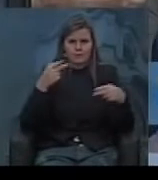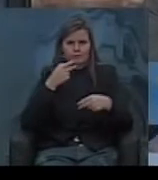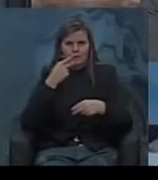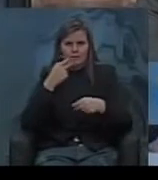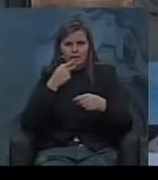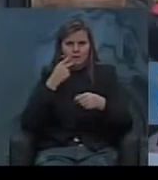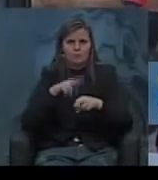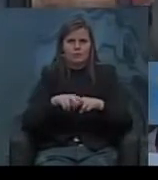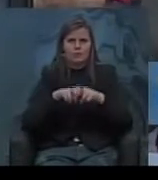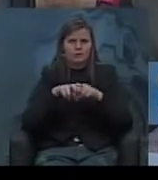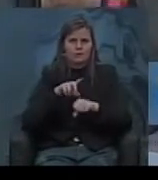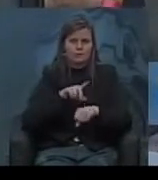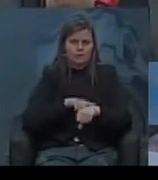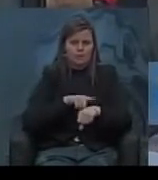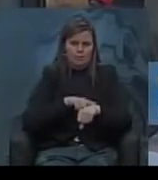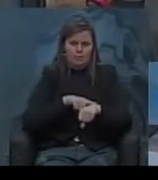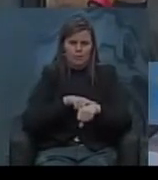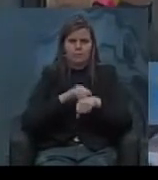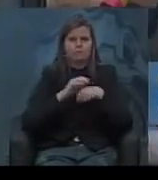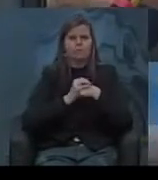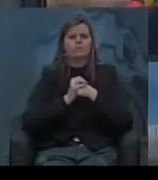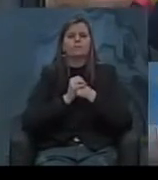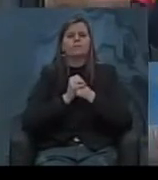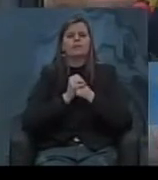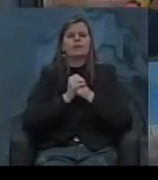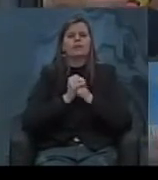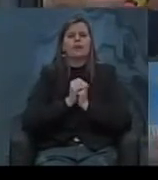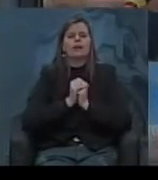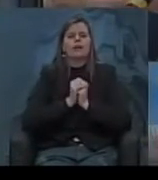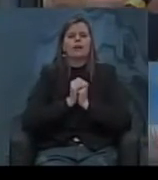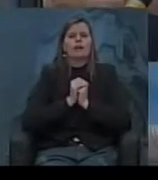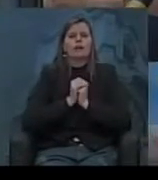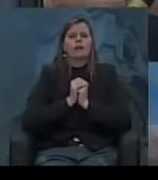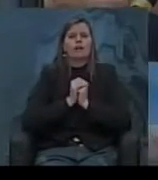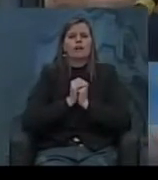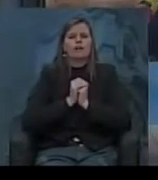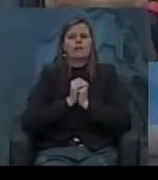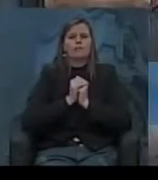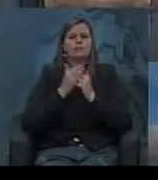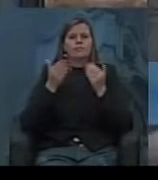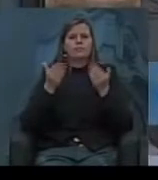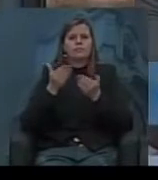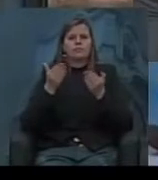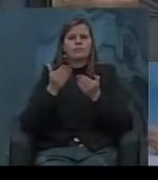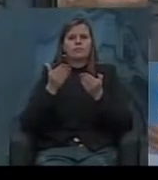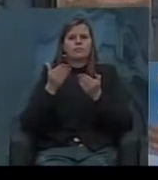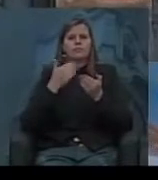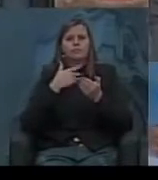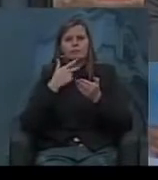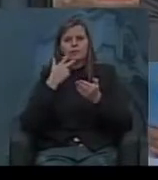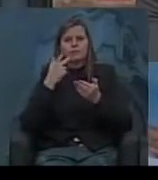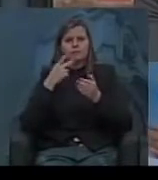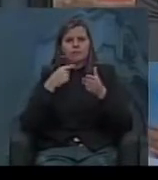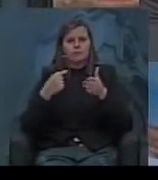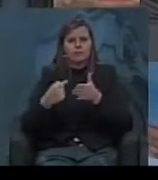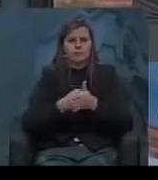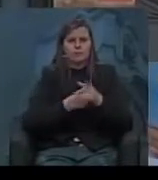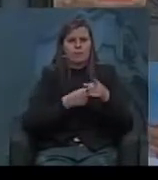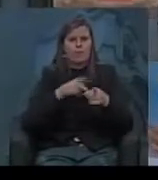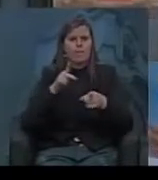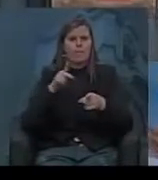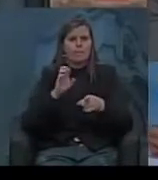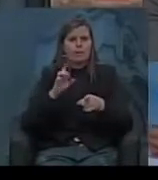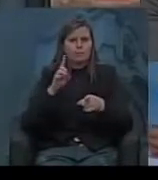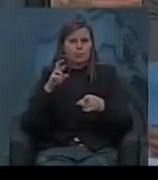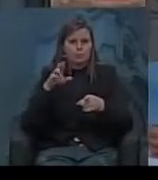em virtude do tempo então vou começar em relação a pergunta do Pedro estou te